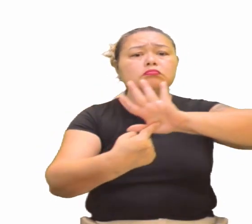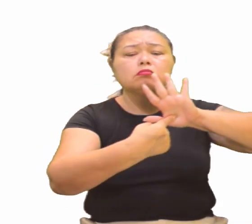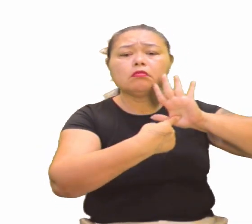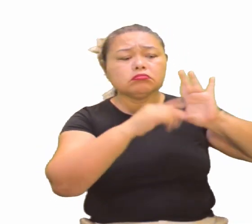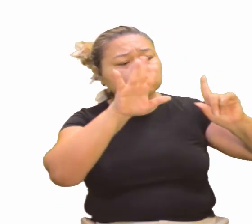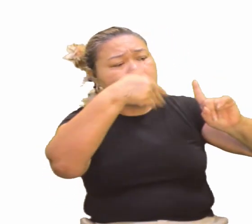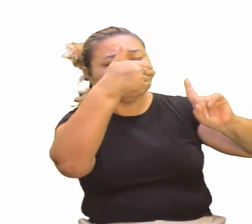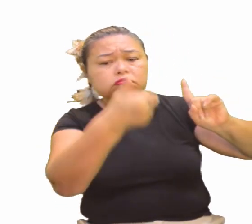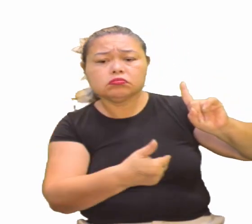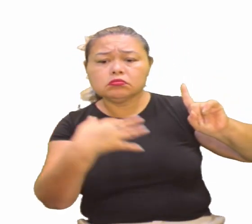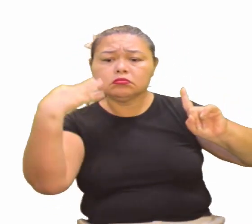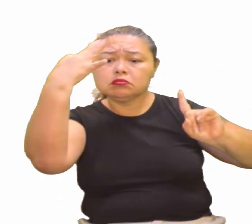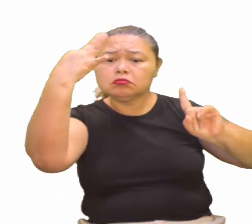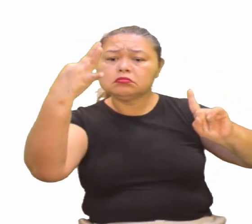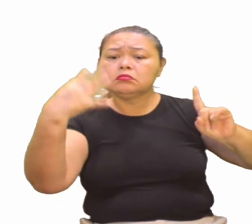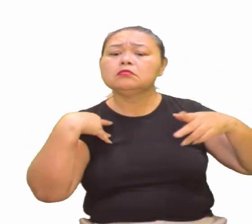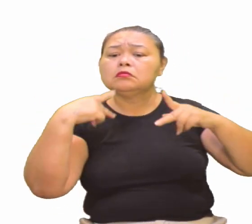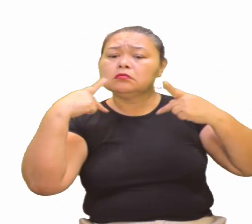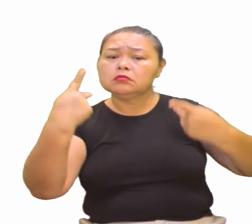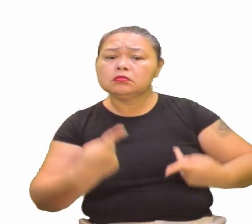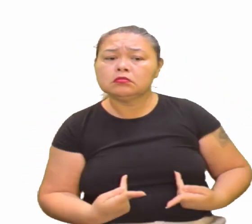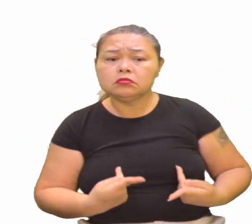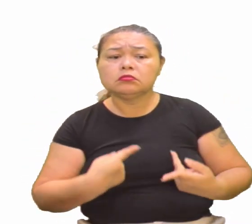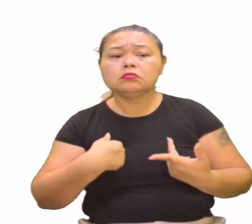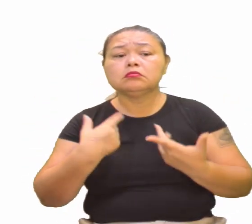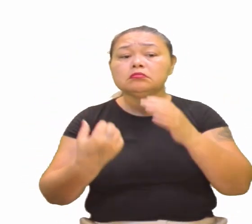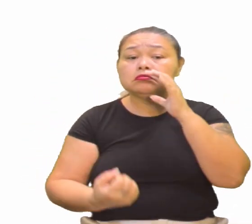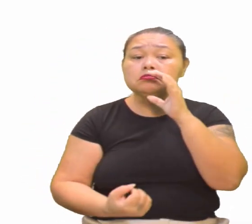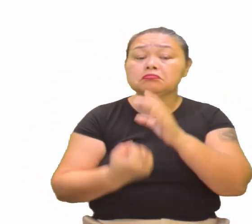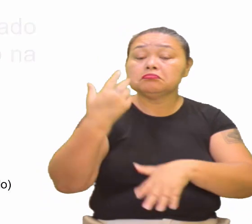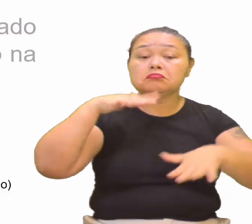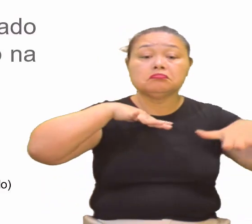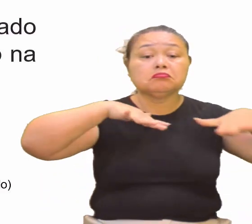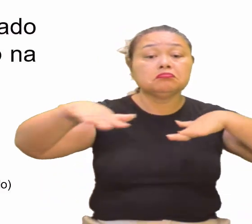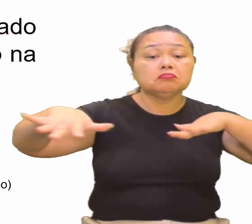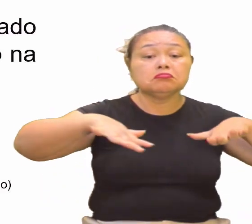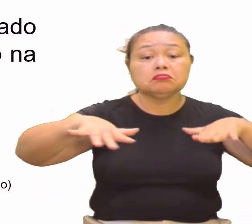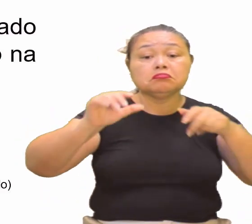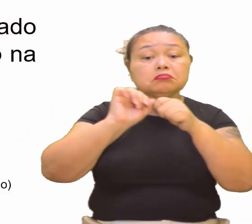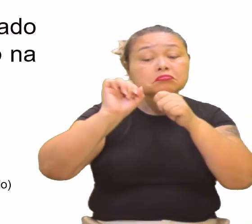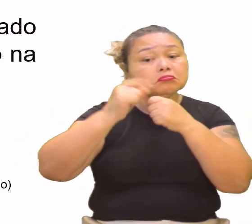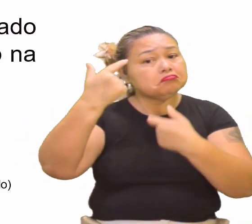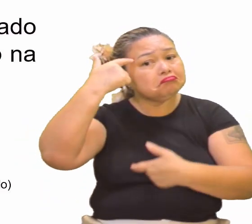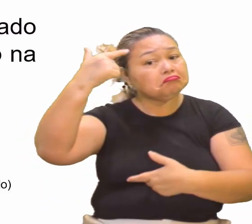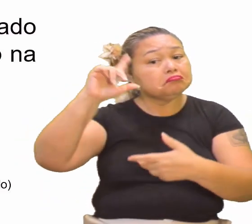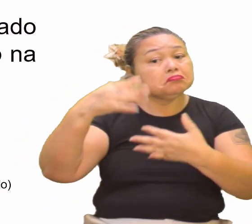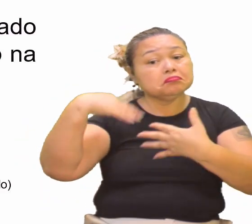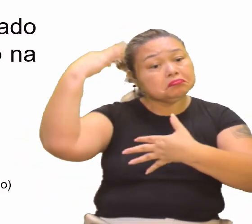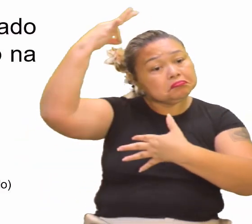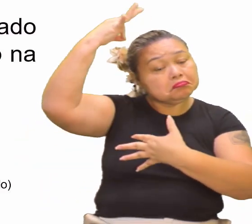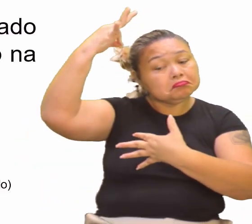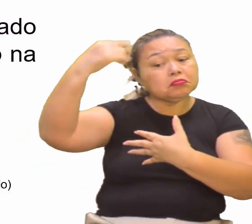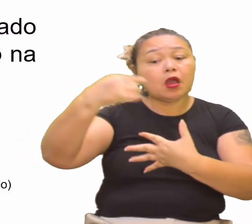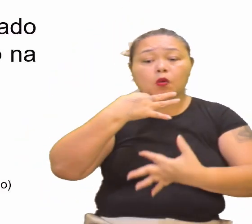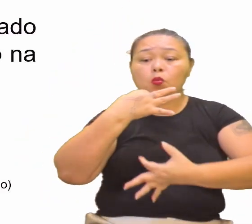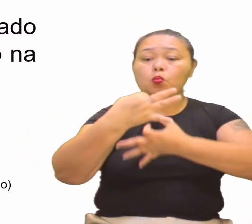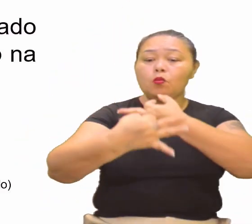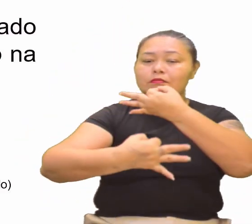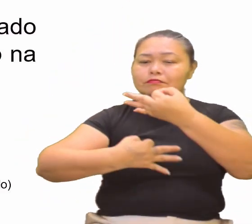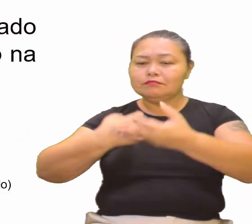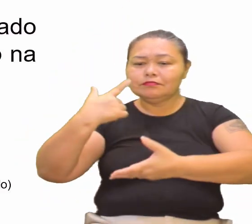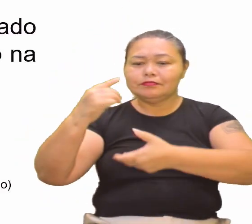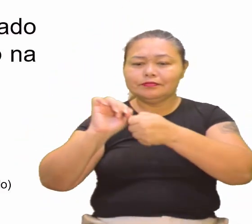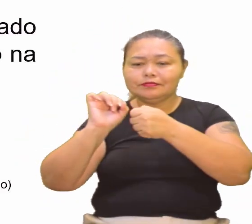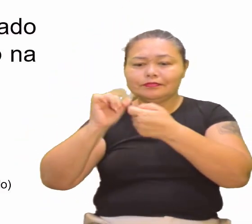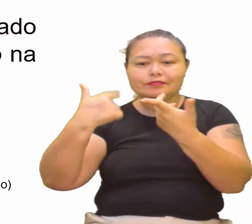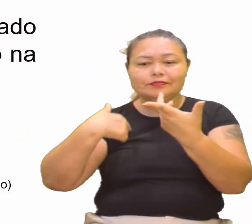humano, inauguraram o O movimento de confiança na razão e o espírito crítico. Sabe-se que o pensamento de Sócrates